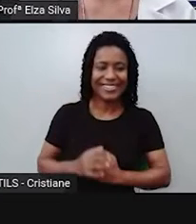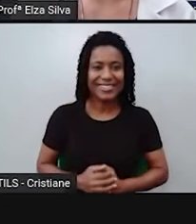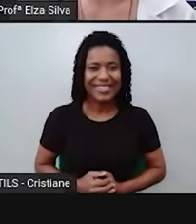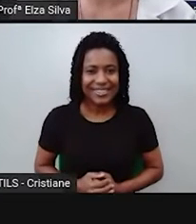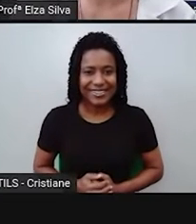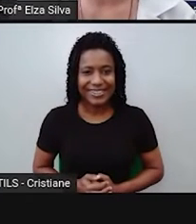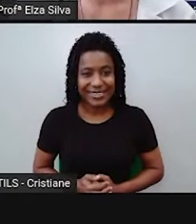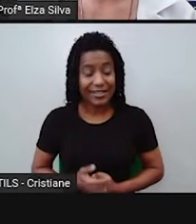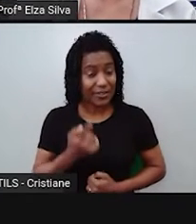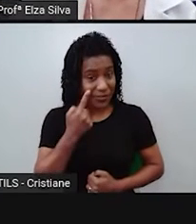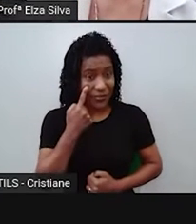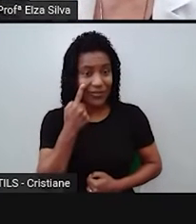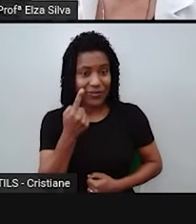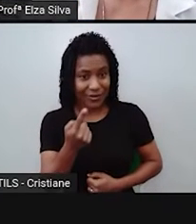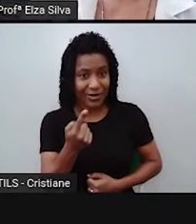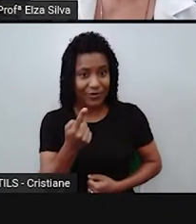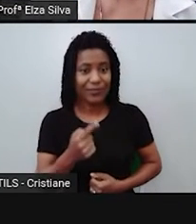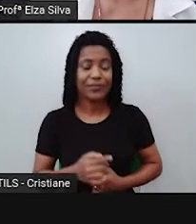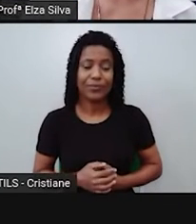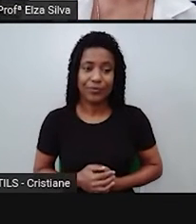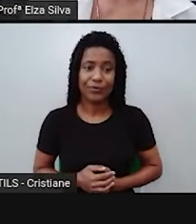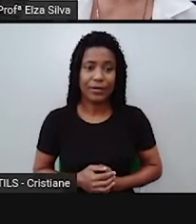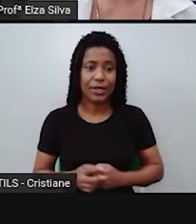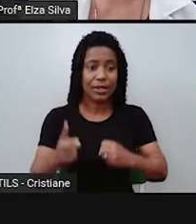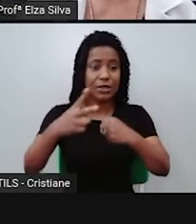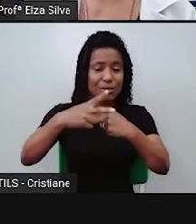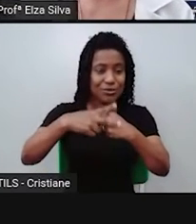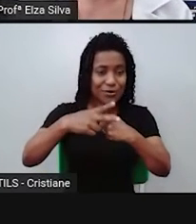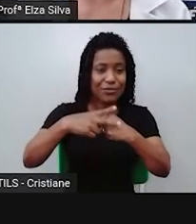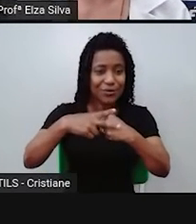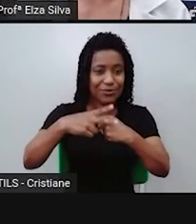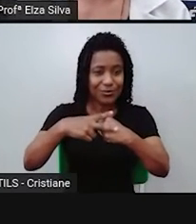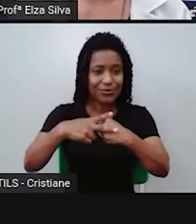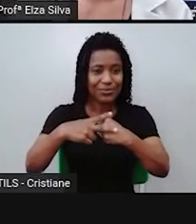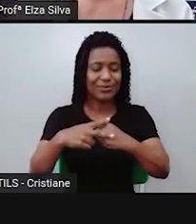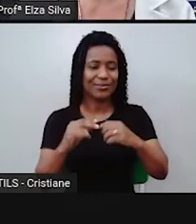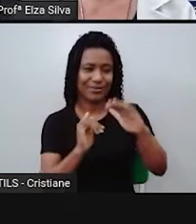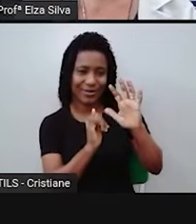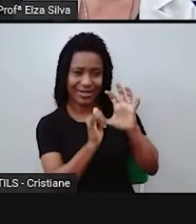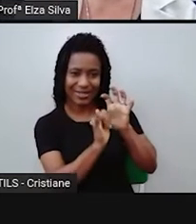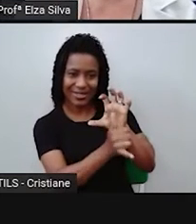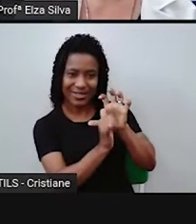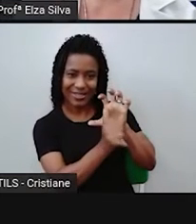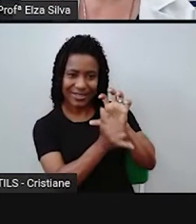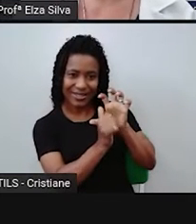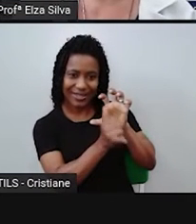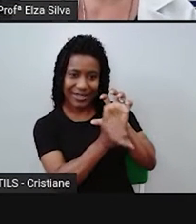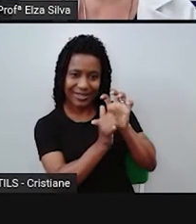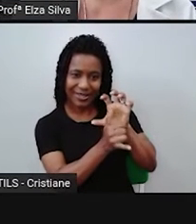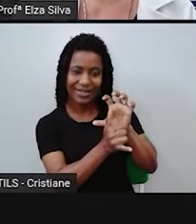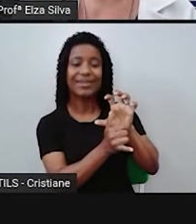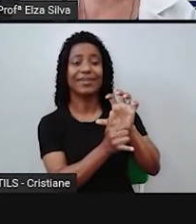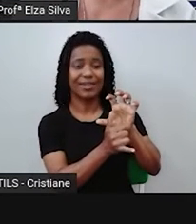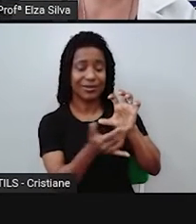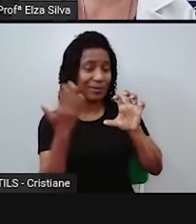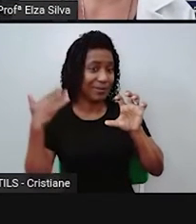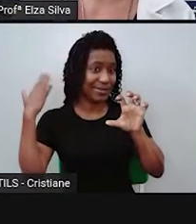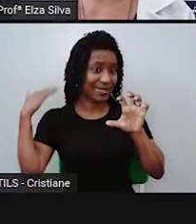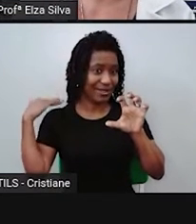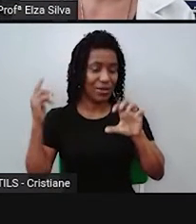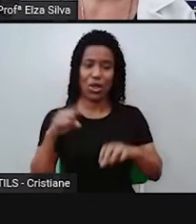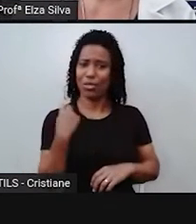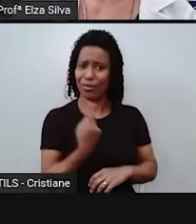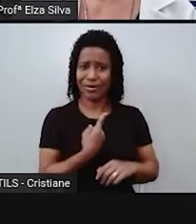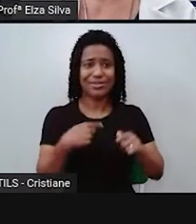utilizados, predominantemente nas fábulas, estão no passado, nós também teremos expressões de